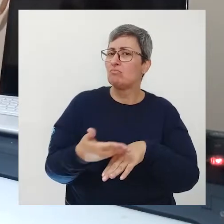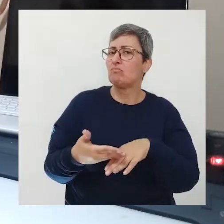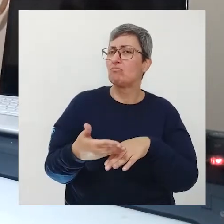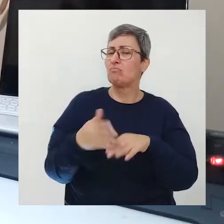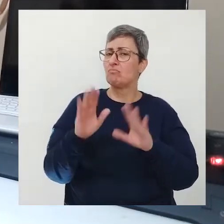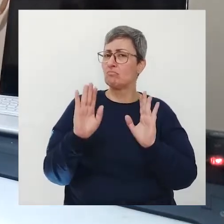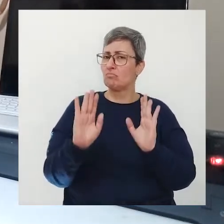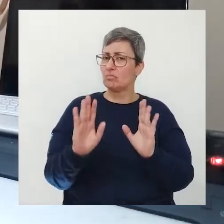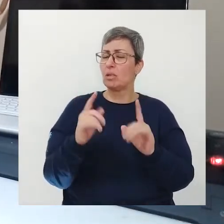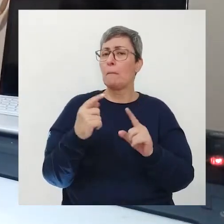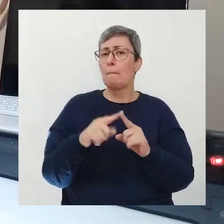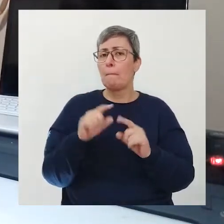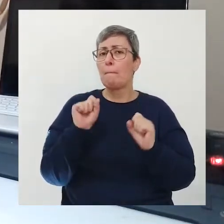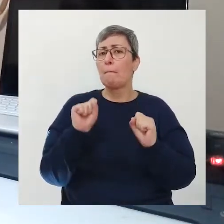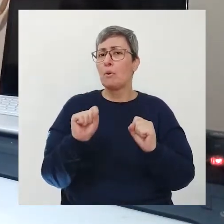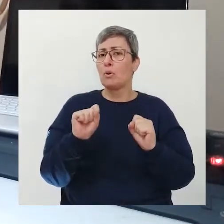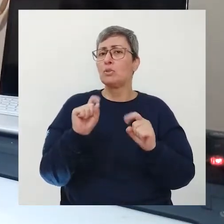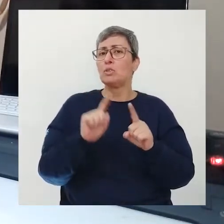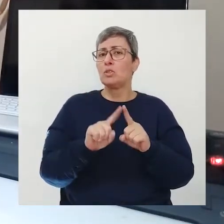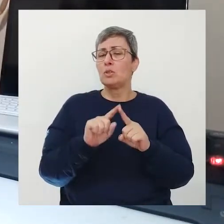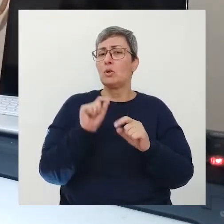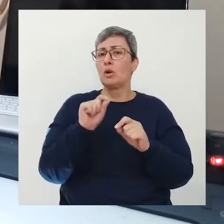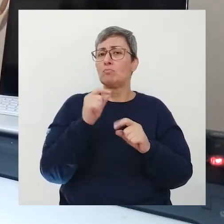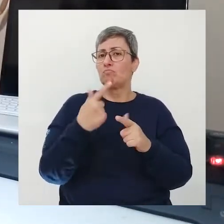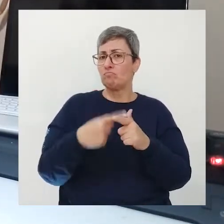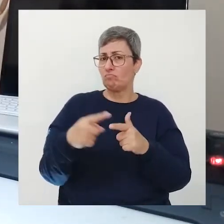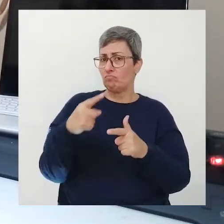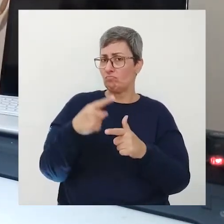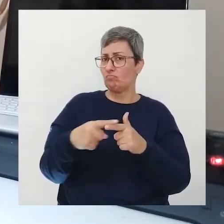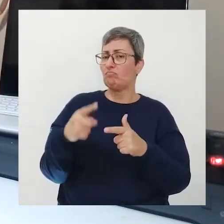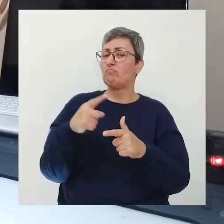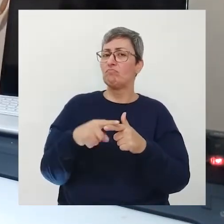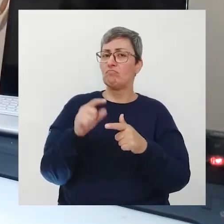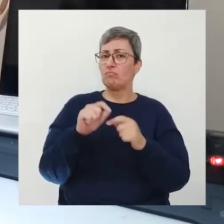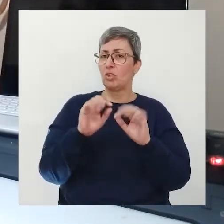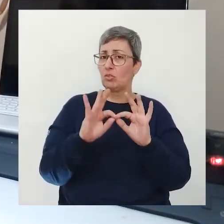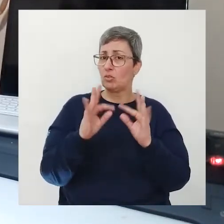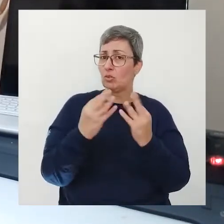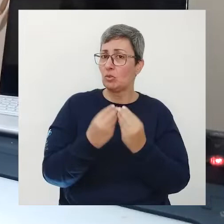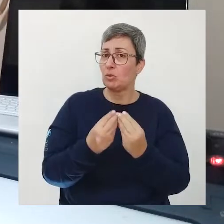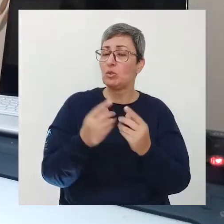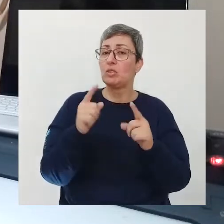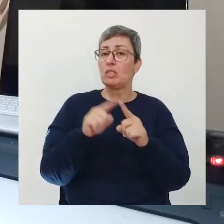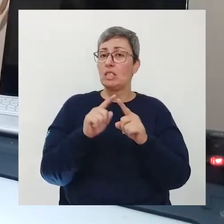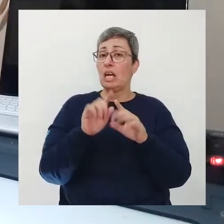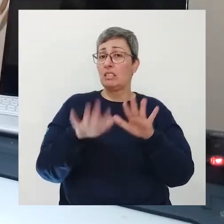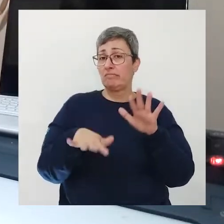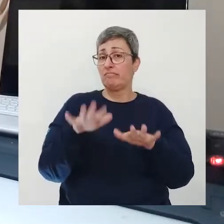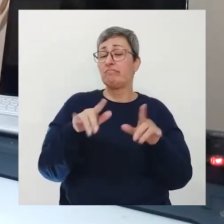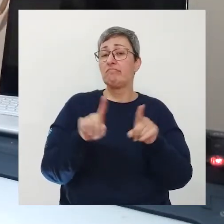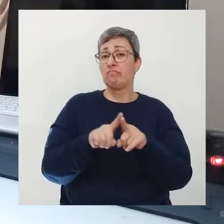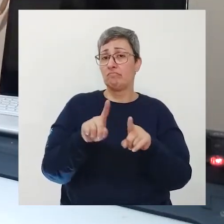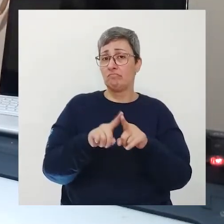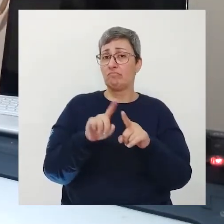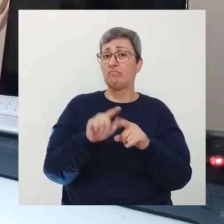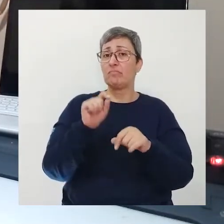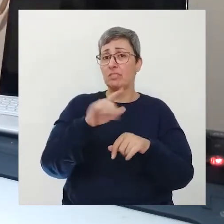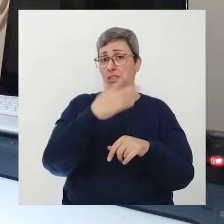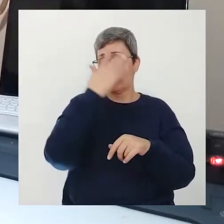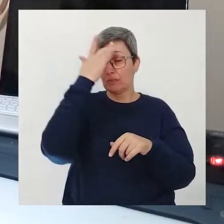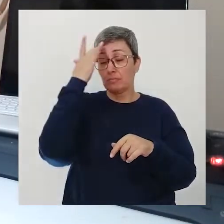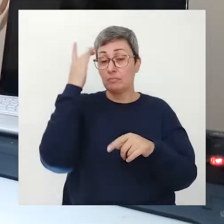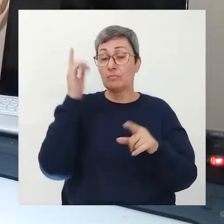e podem levar a alguns problemas na família e por muitas vezes essas